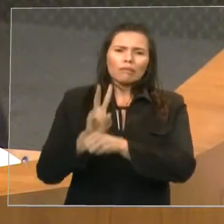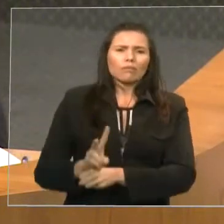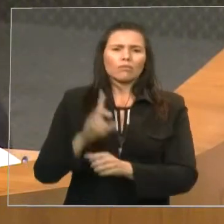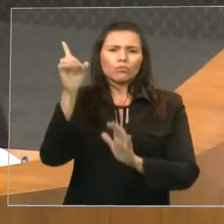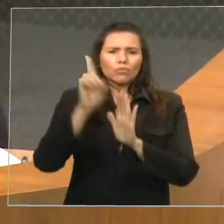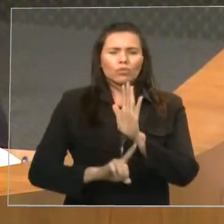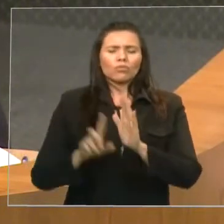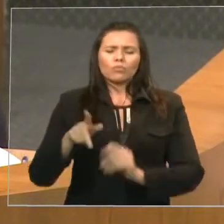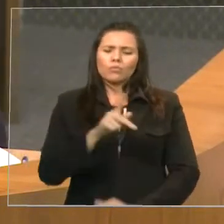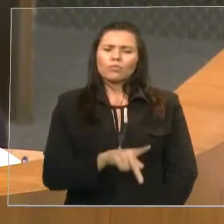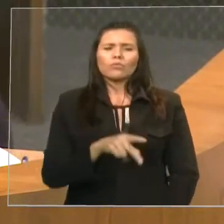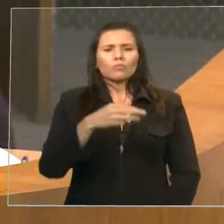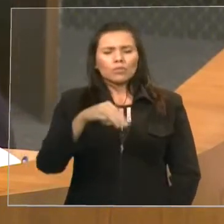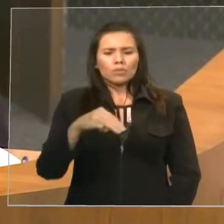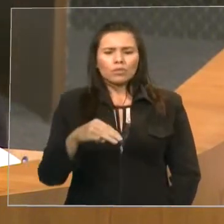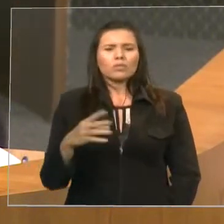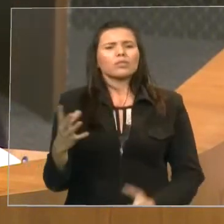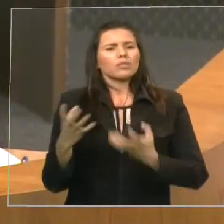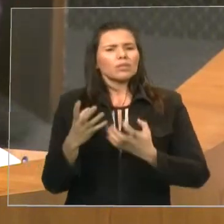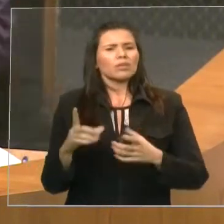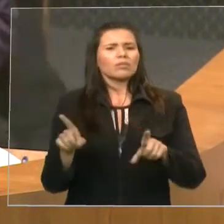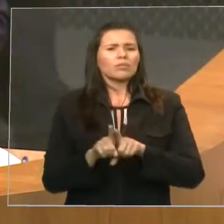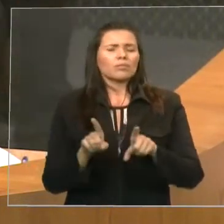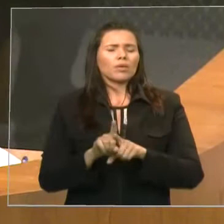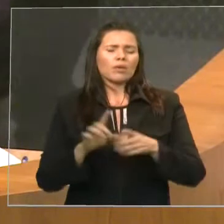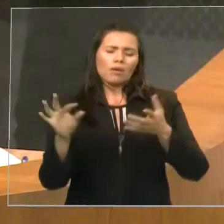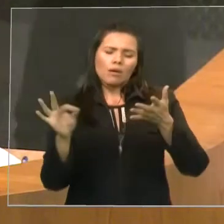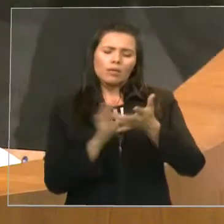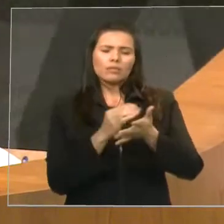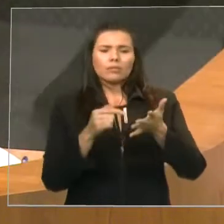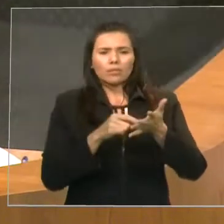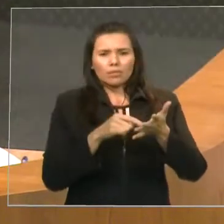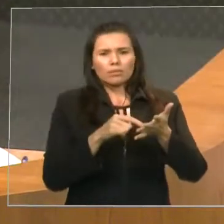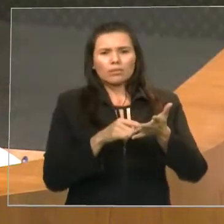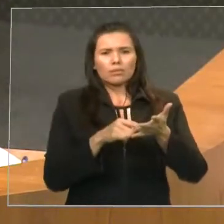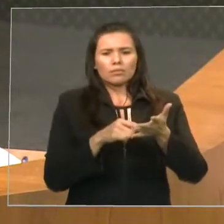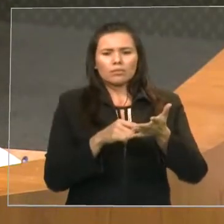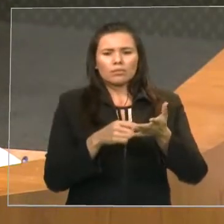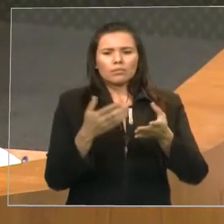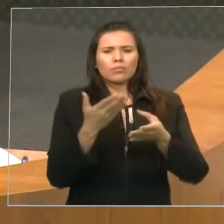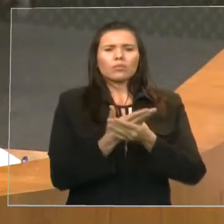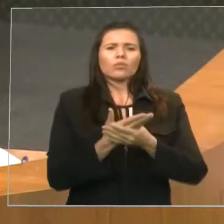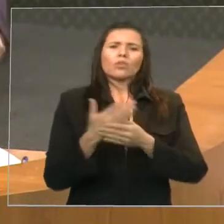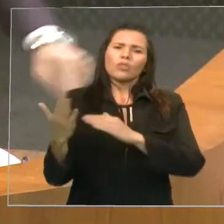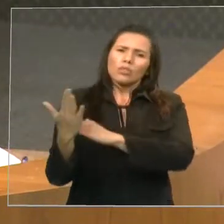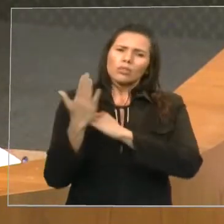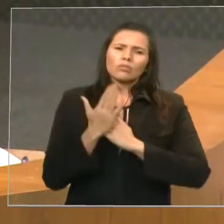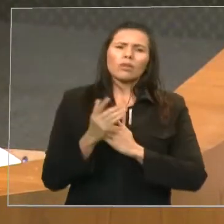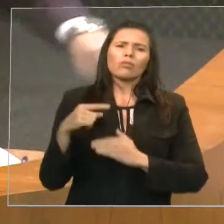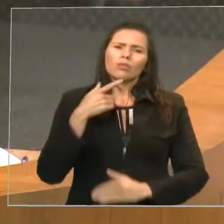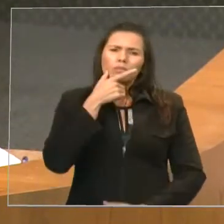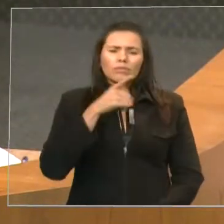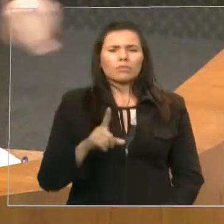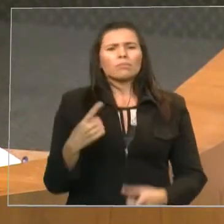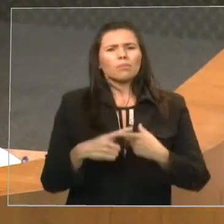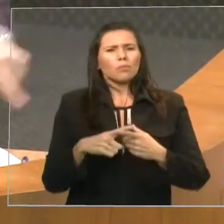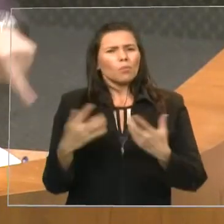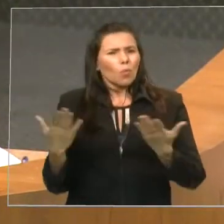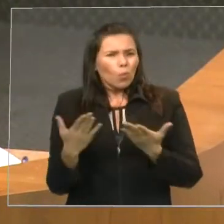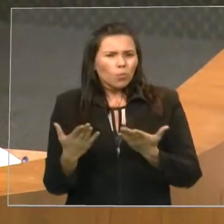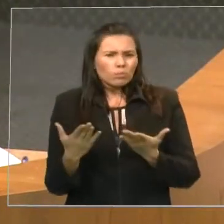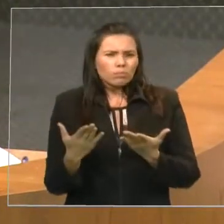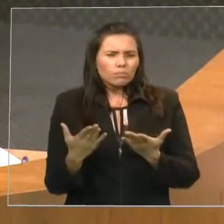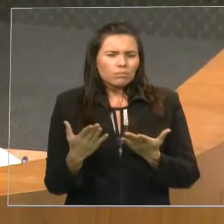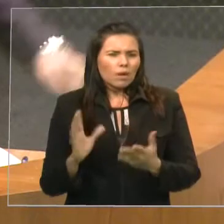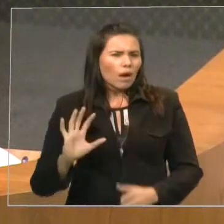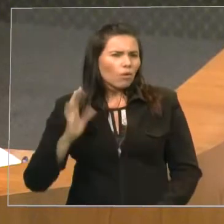queiram também assinar a DIN para engrossar o couro, para engrossar o caldo em relação a esse absurdo que está sendo feito